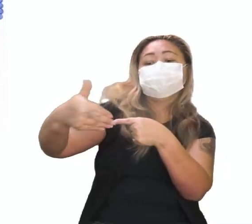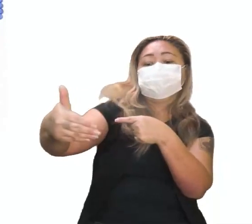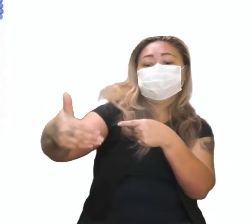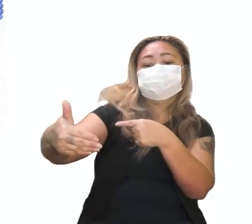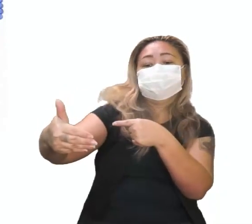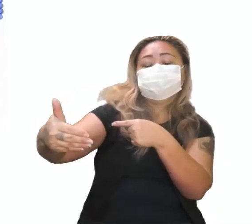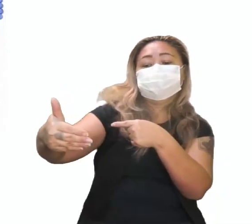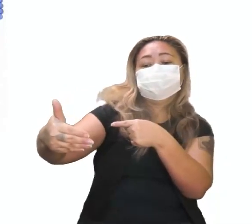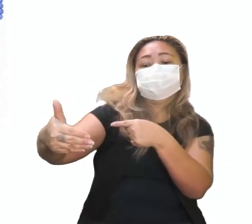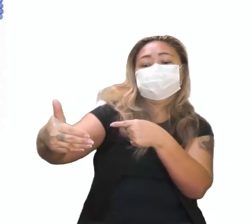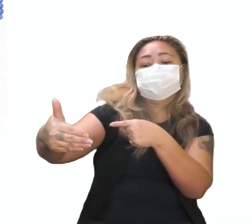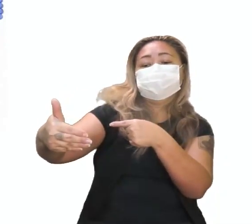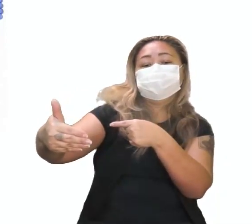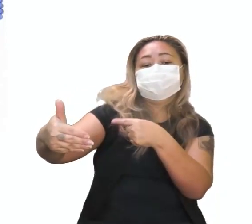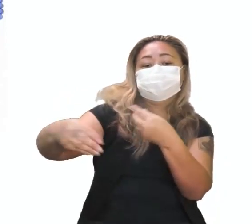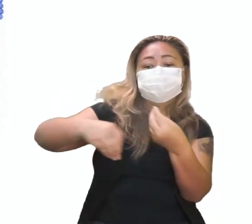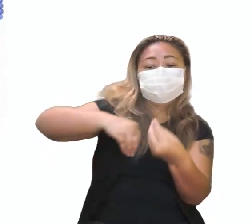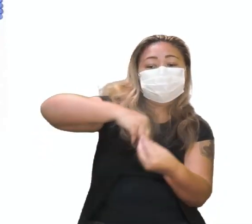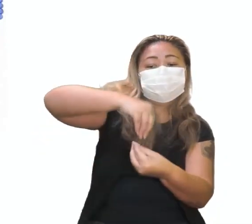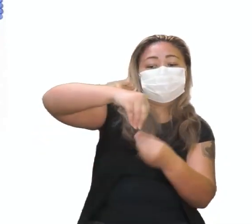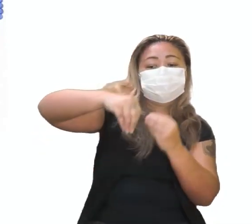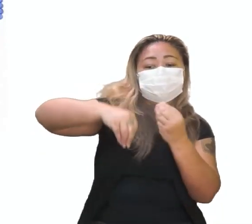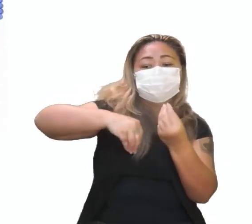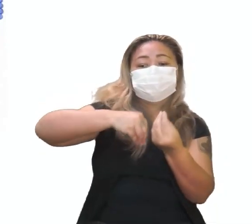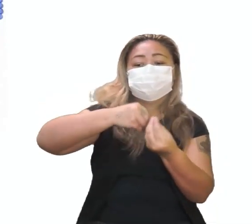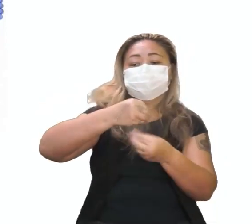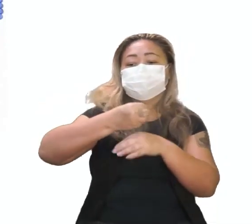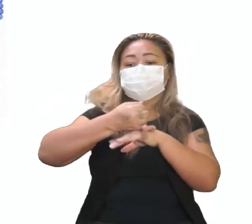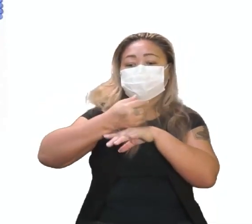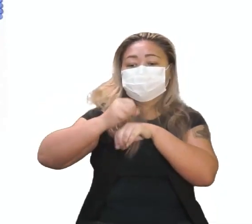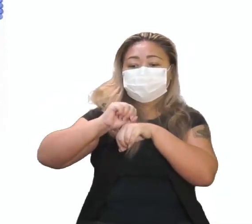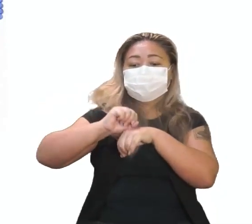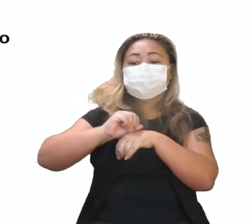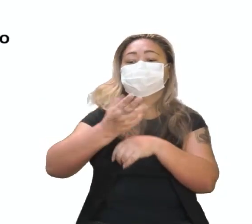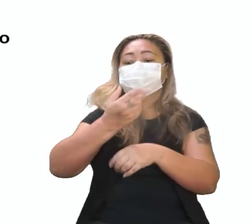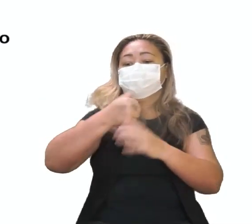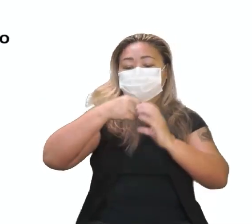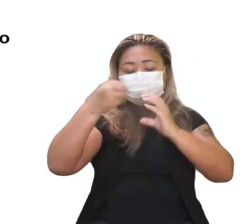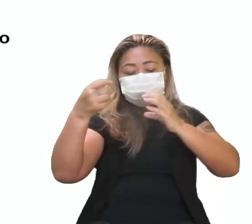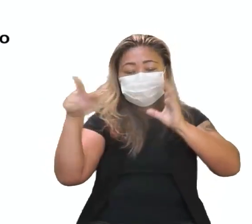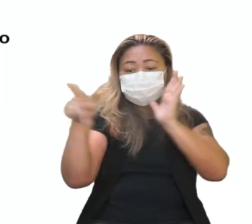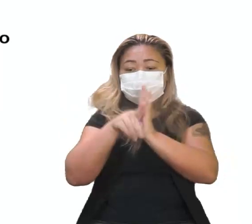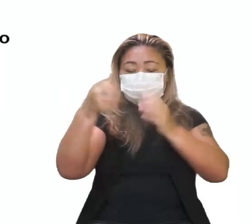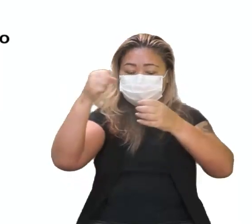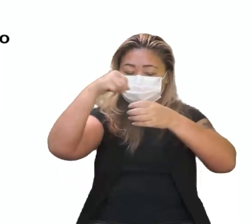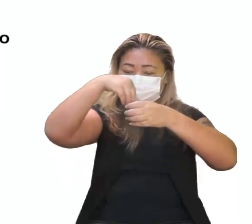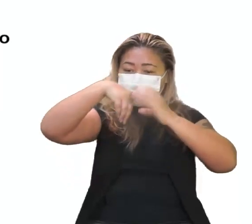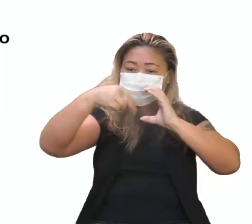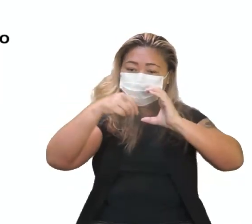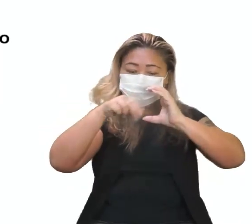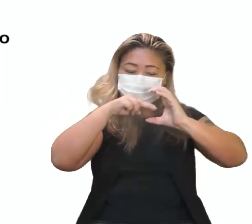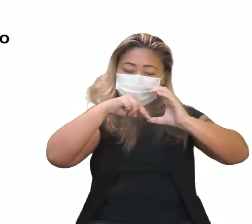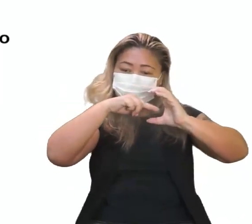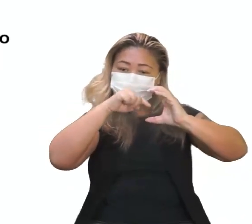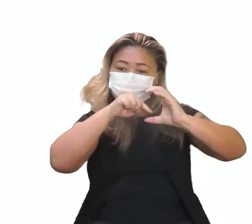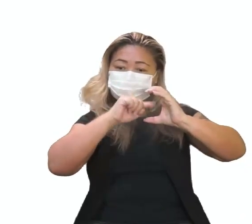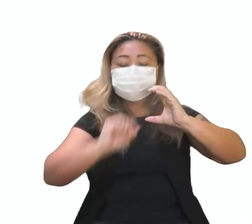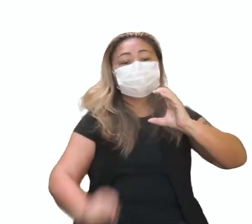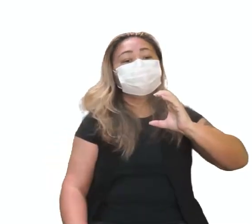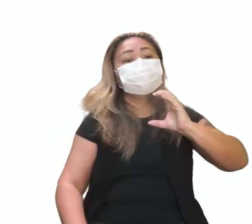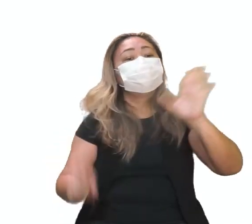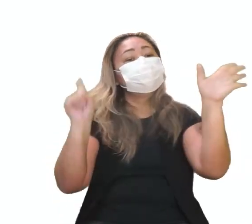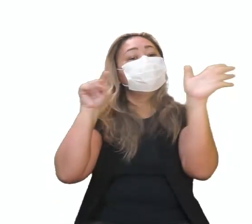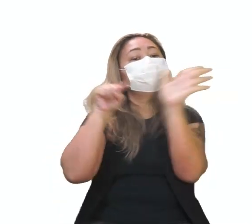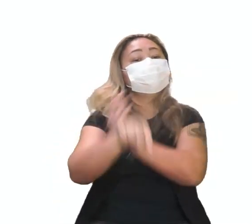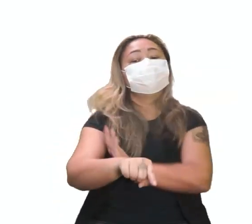desses ácidos nucleicos. Ok, galera? Vamos, então, para a questãozinha do